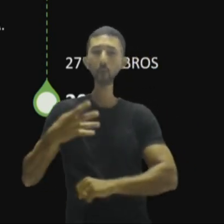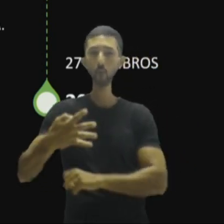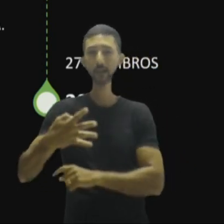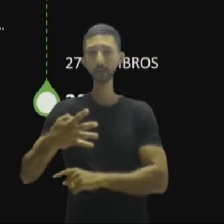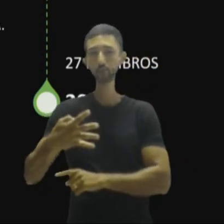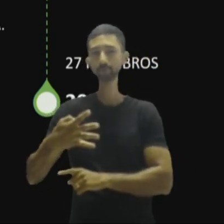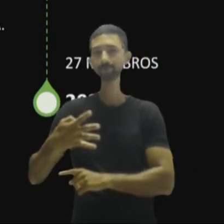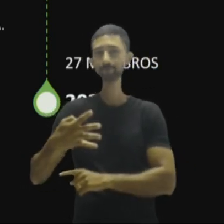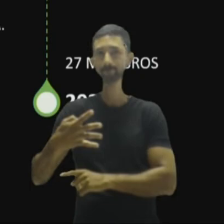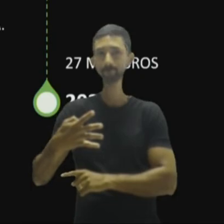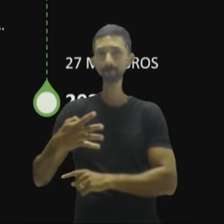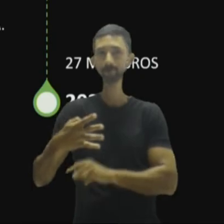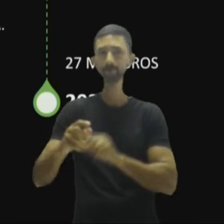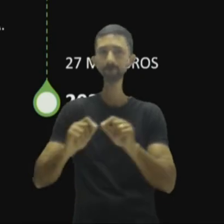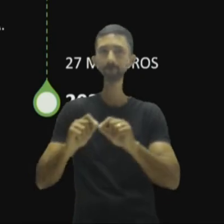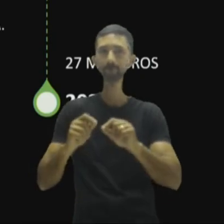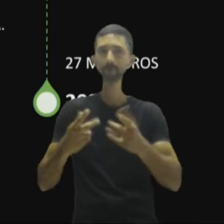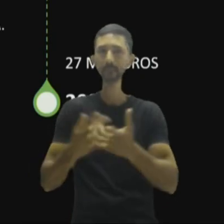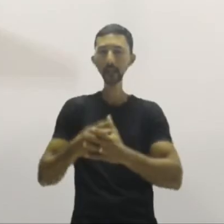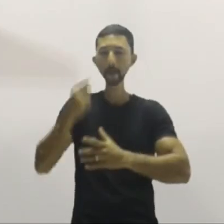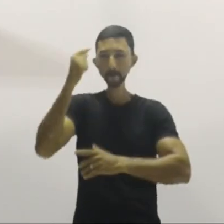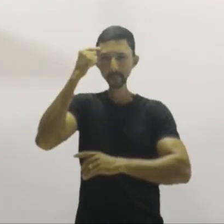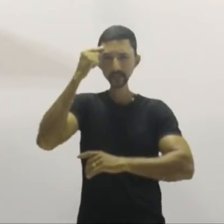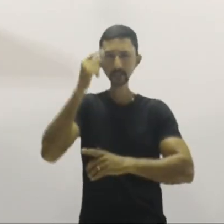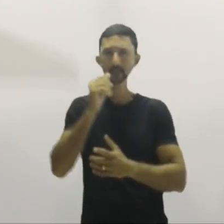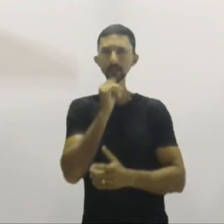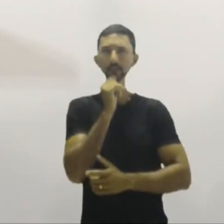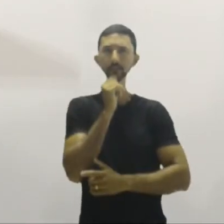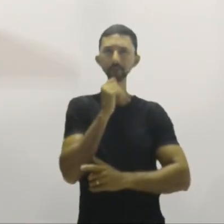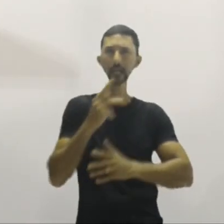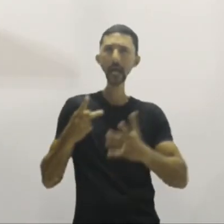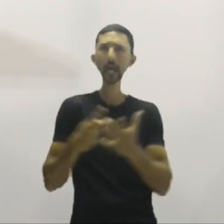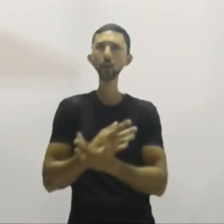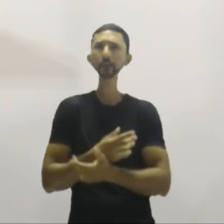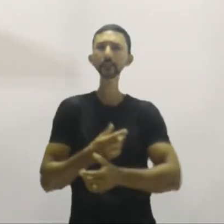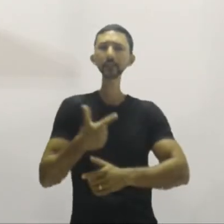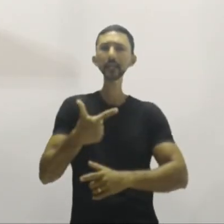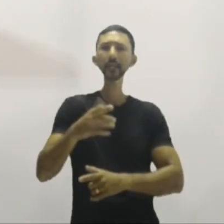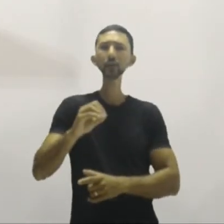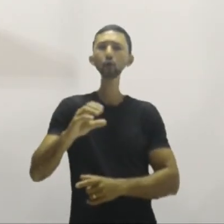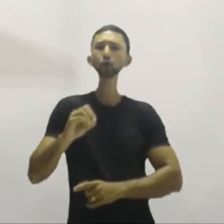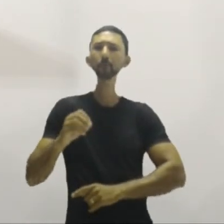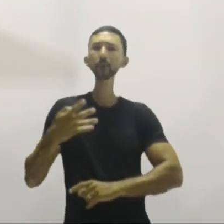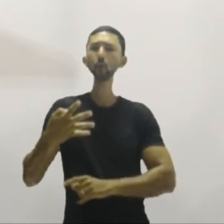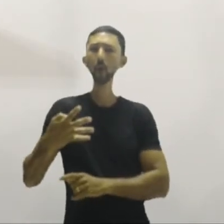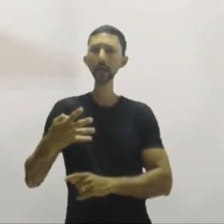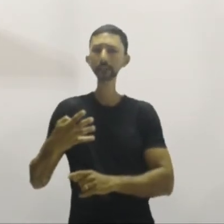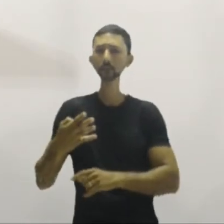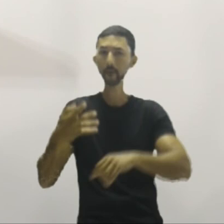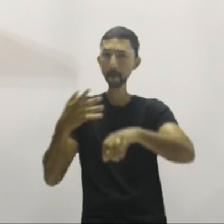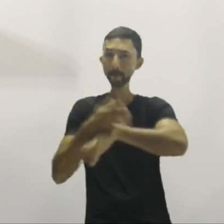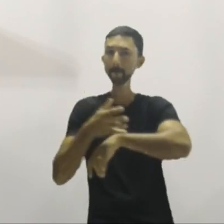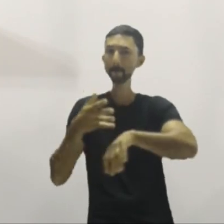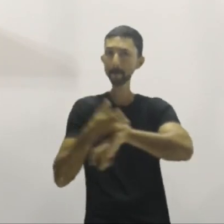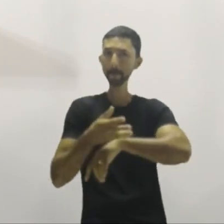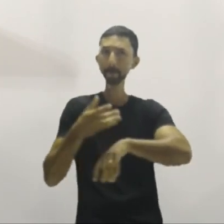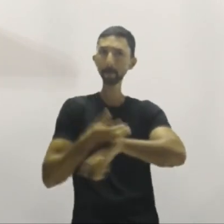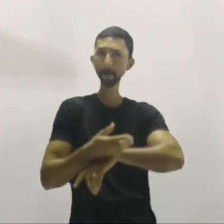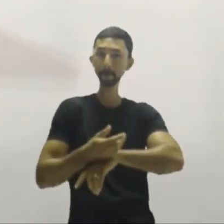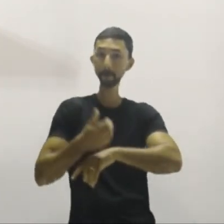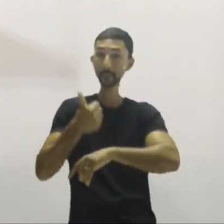2004. Vamos pensar o seguinte, o que aconteceu? Porque entraram, se vocês forem observar lá,